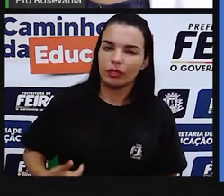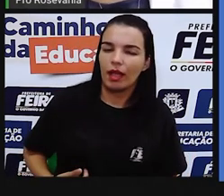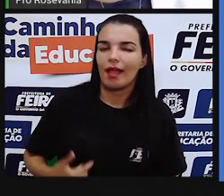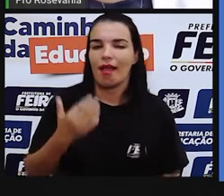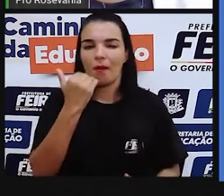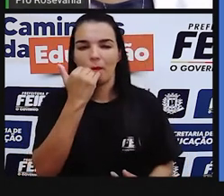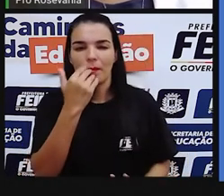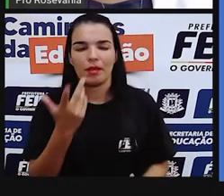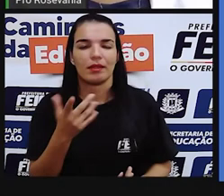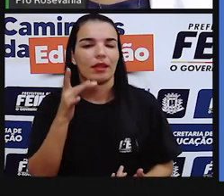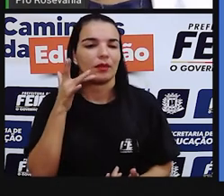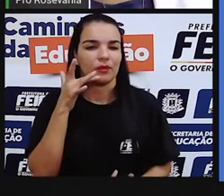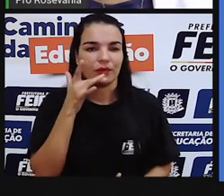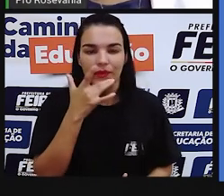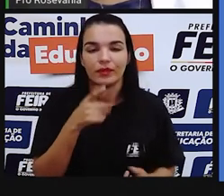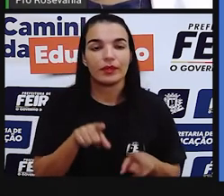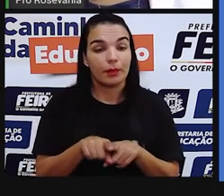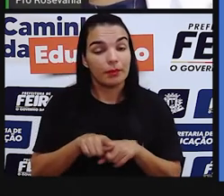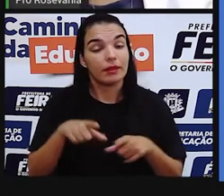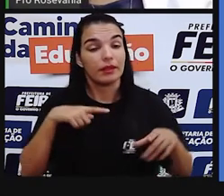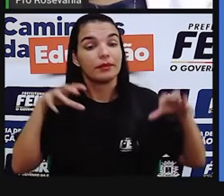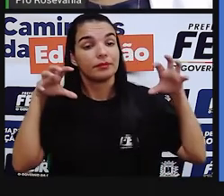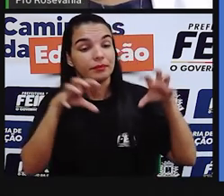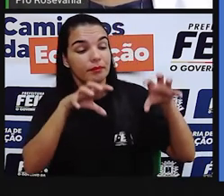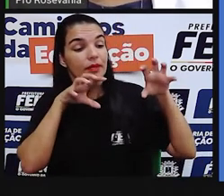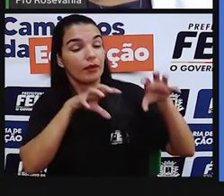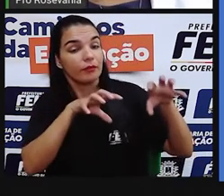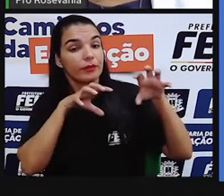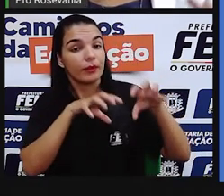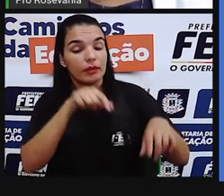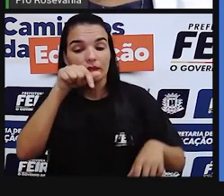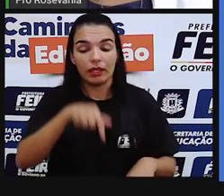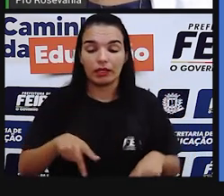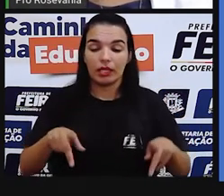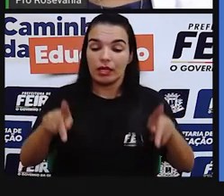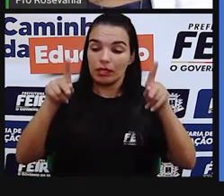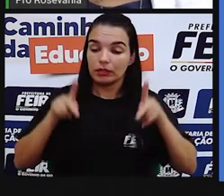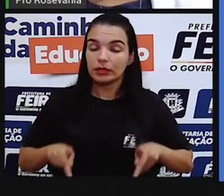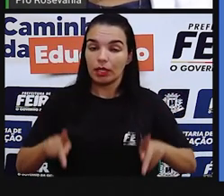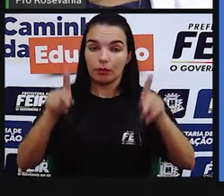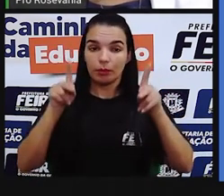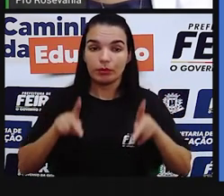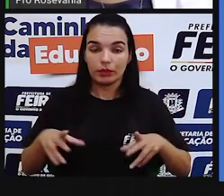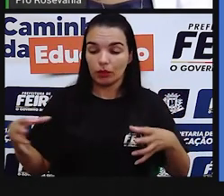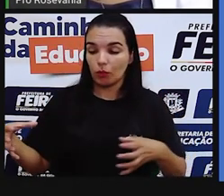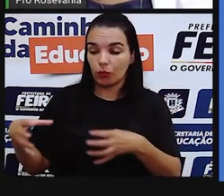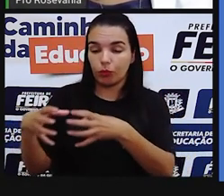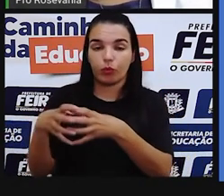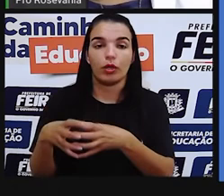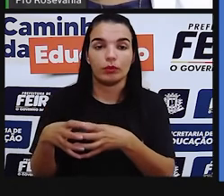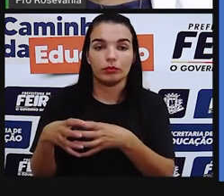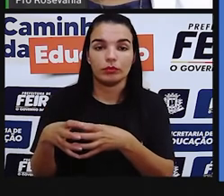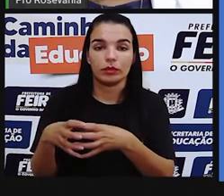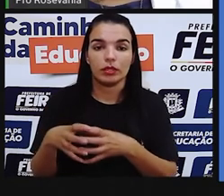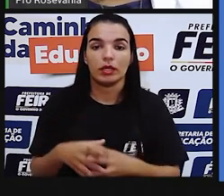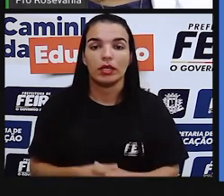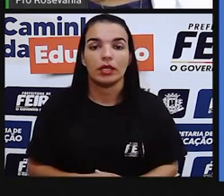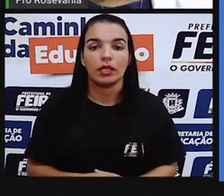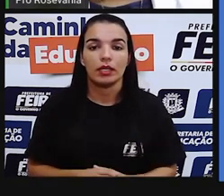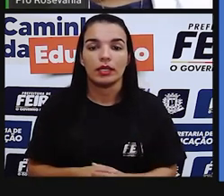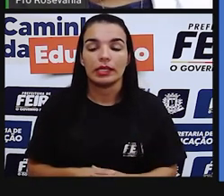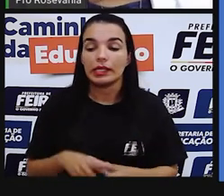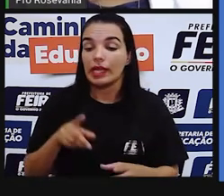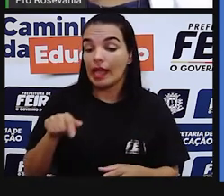chinesa então a gente pegou muitas coisas dentro de fogo que vieram para cá principalmente lá